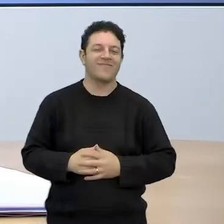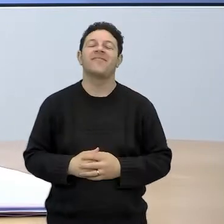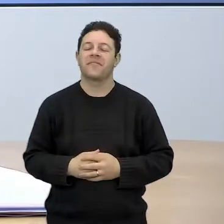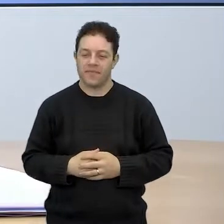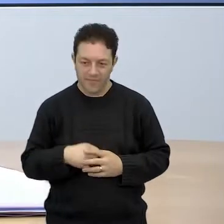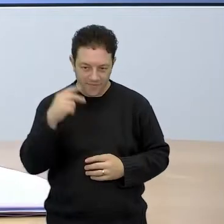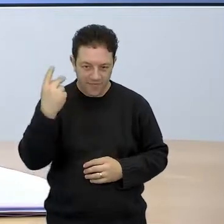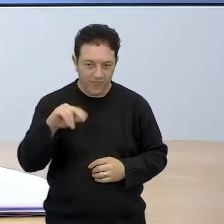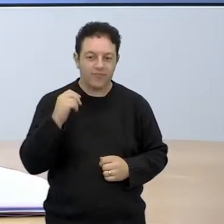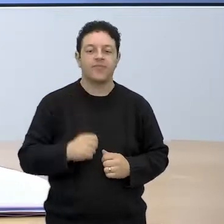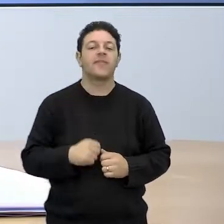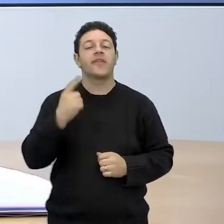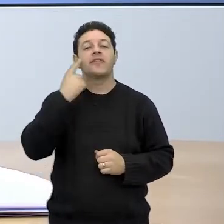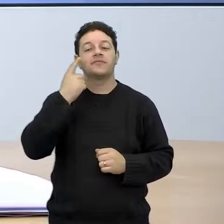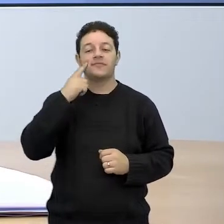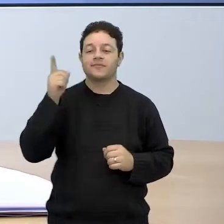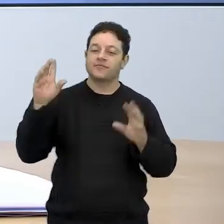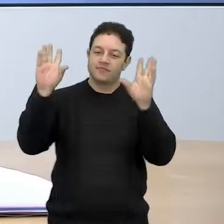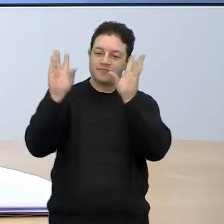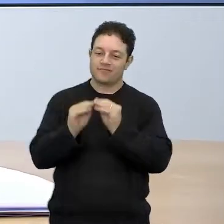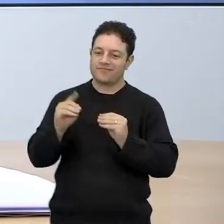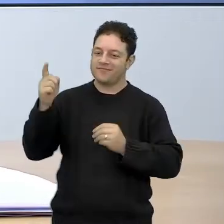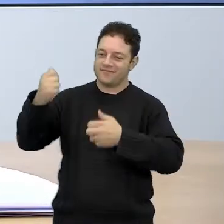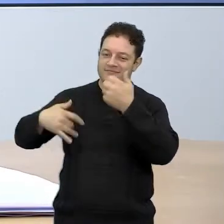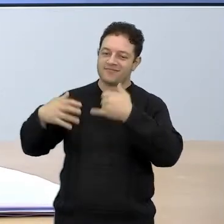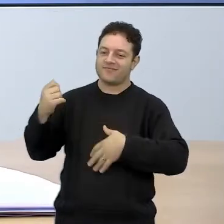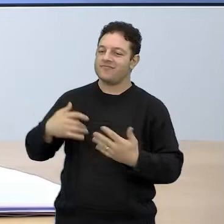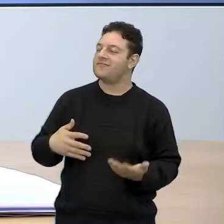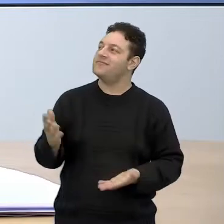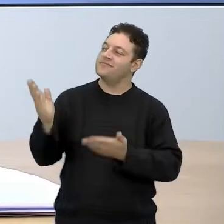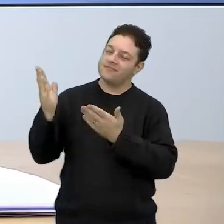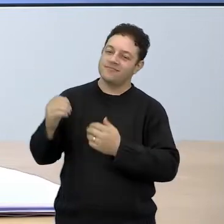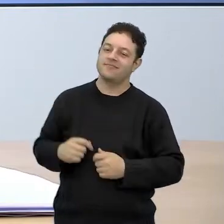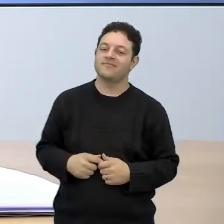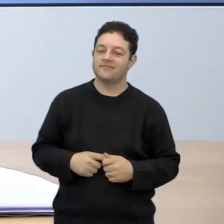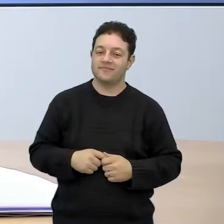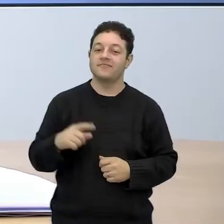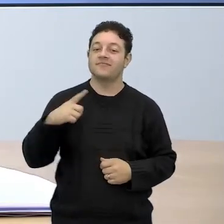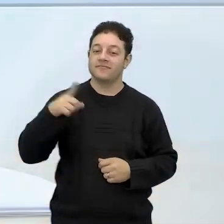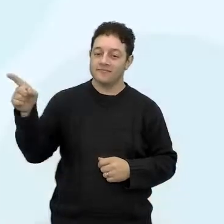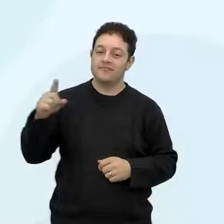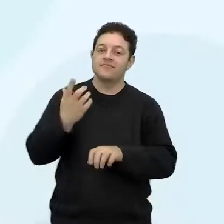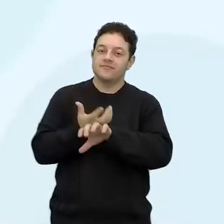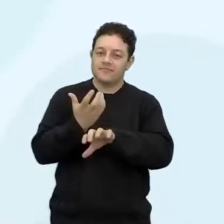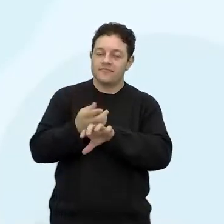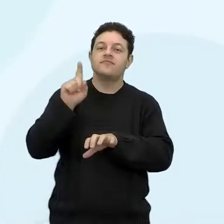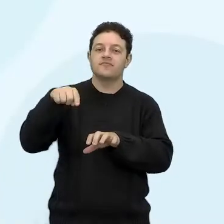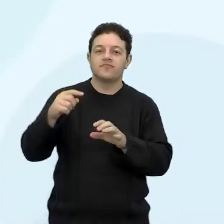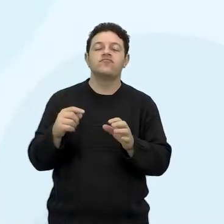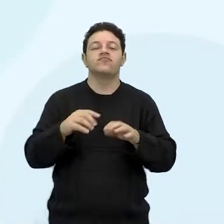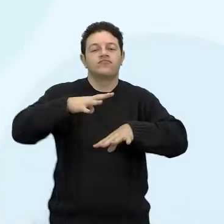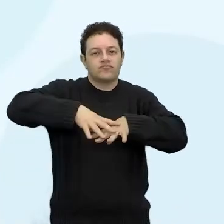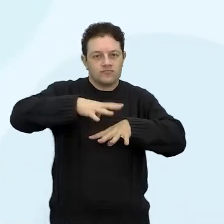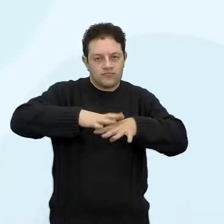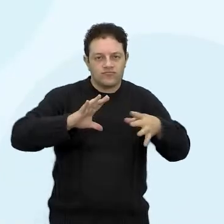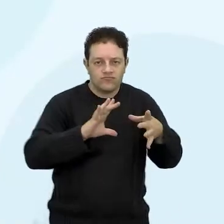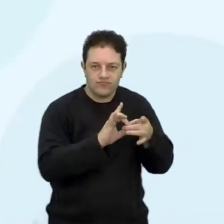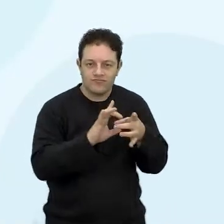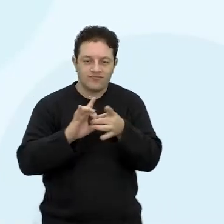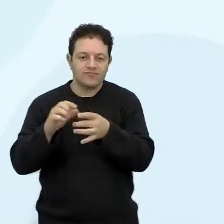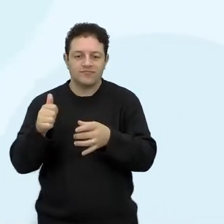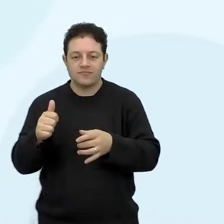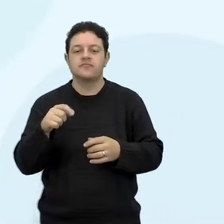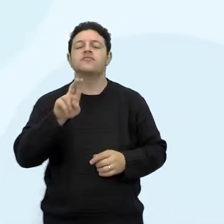Vamos lá então para o nosso resuminho. Então a gente tem aí o aprofundamento é a matemática conectada, a